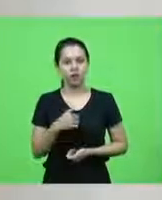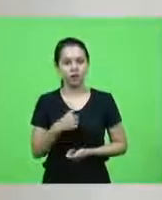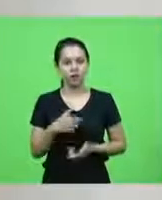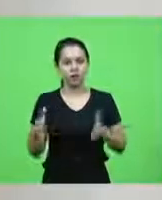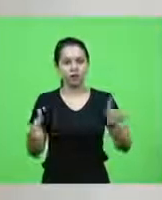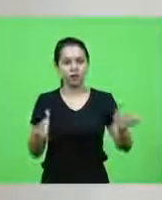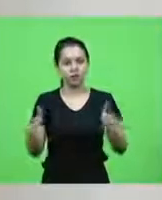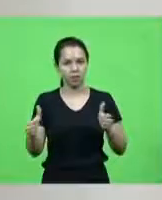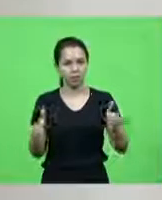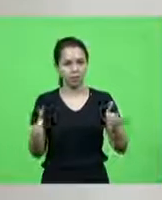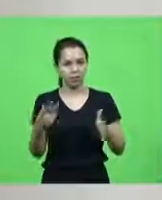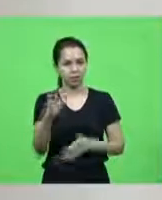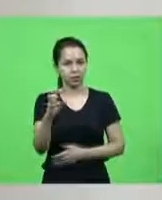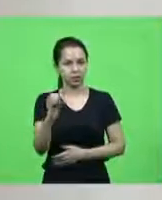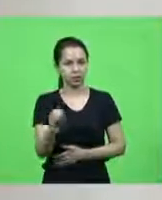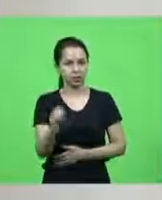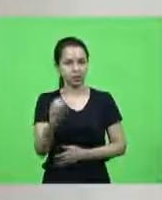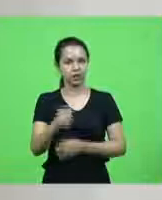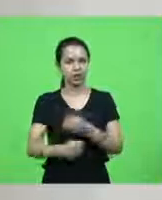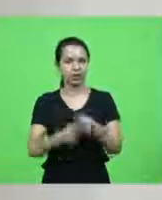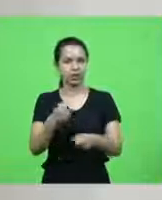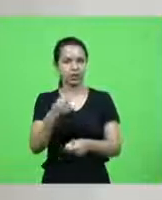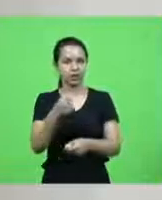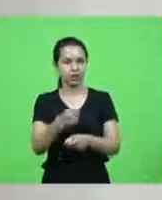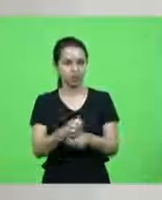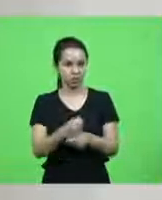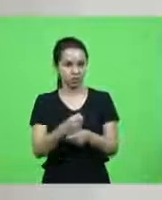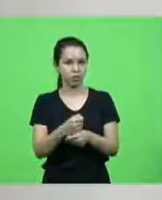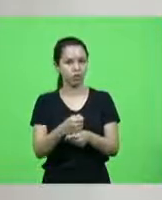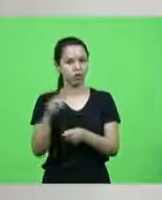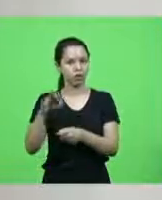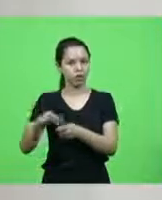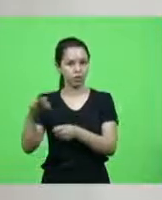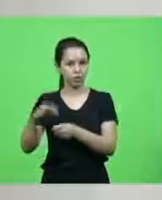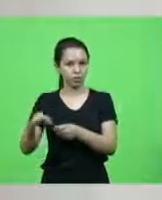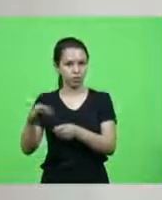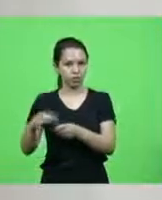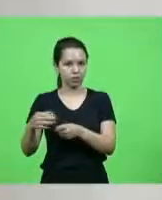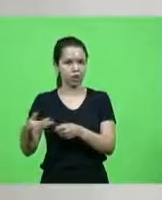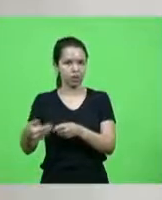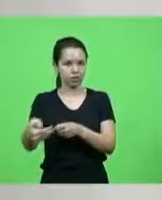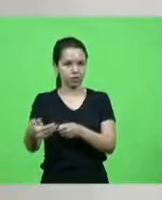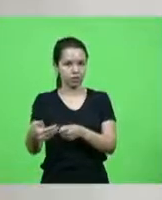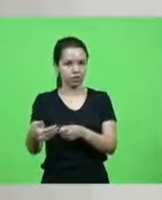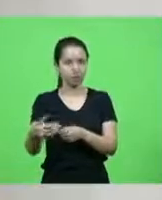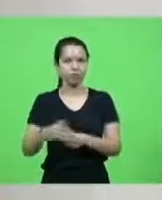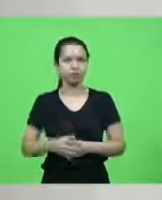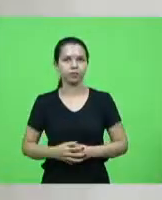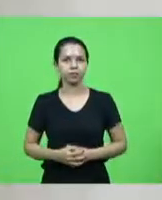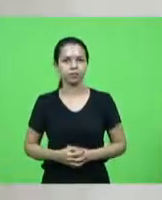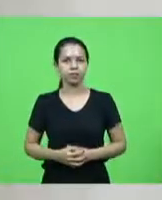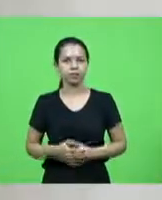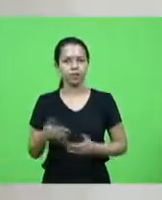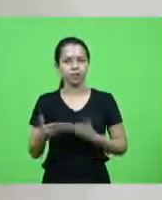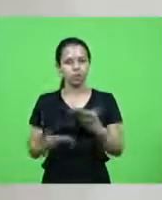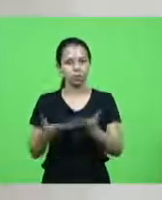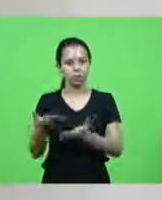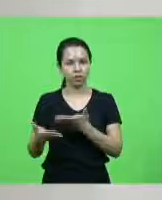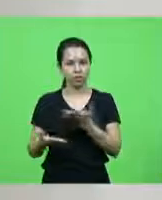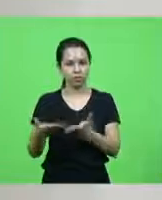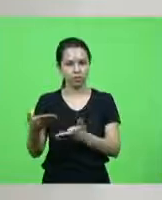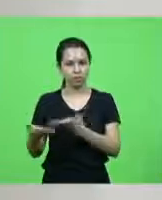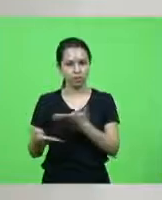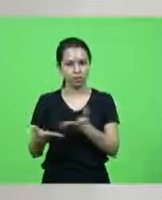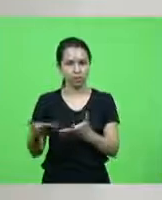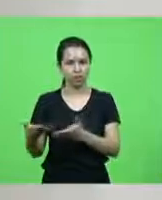prazo de 30 anos para a instituição que vier a cuidar a